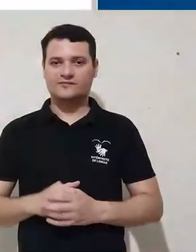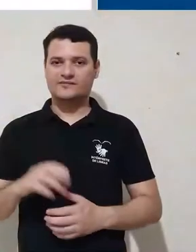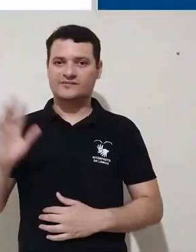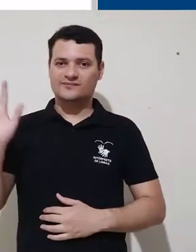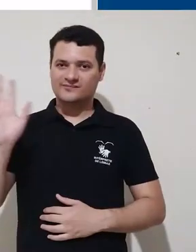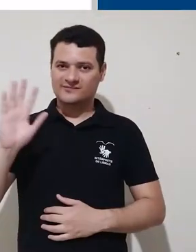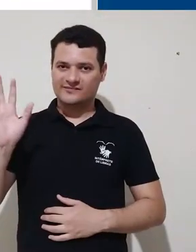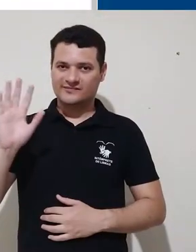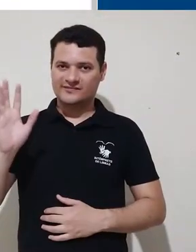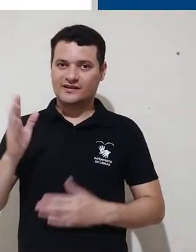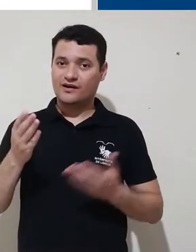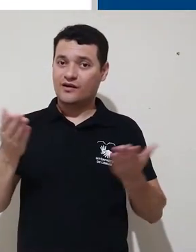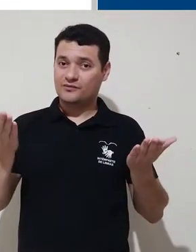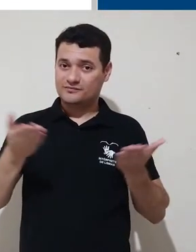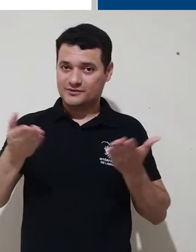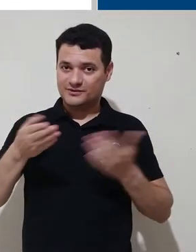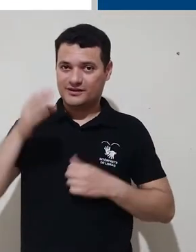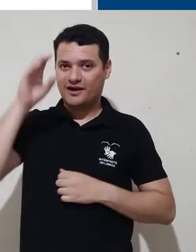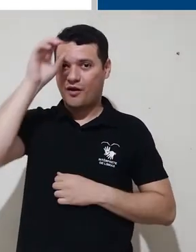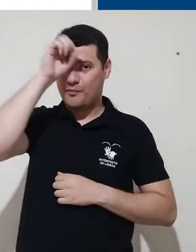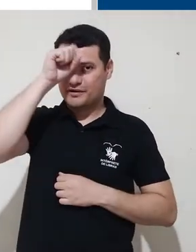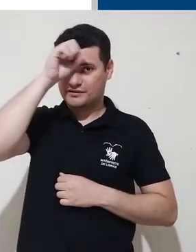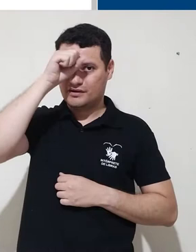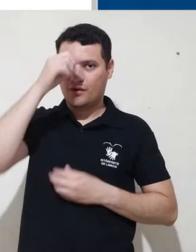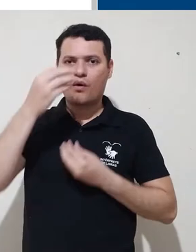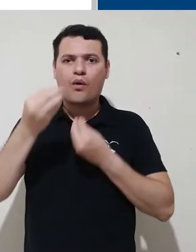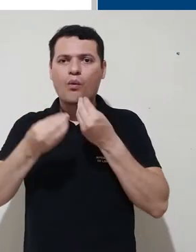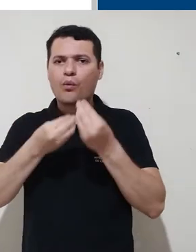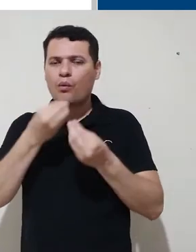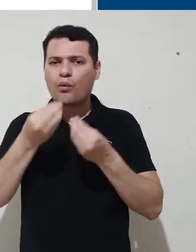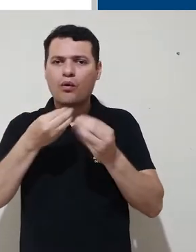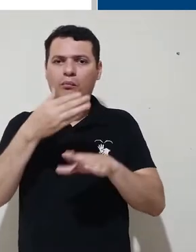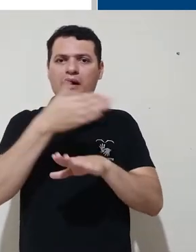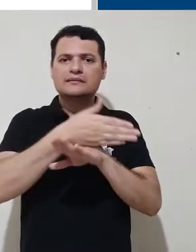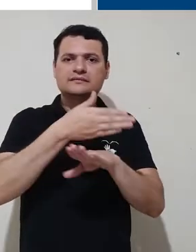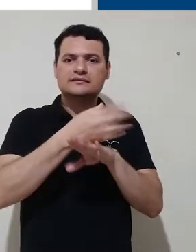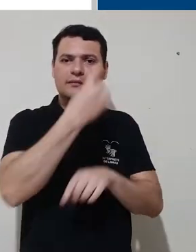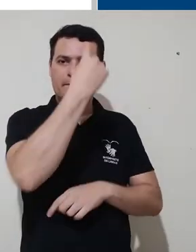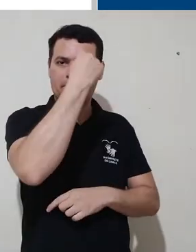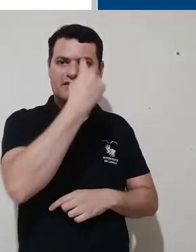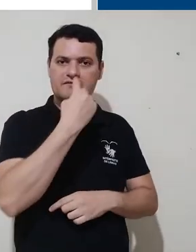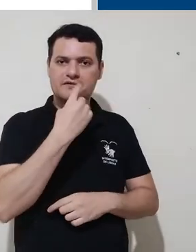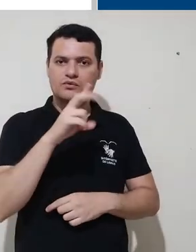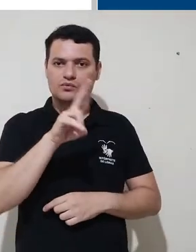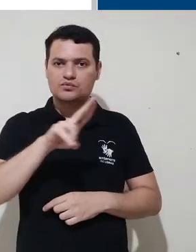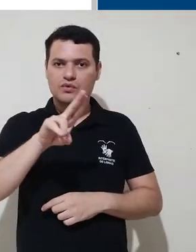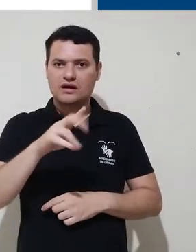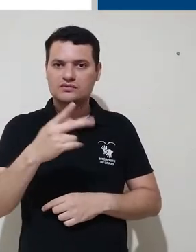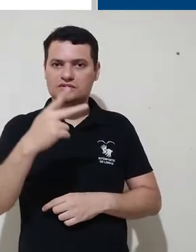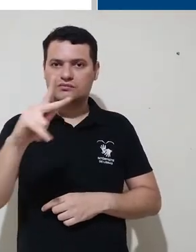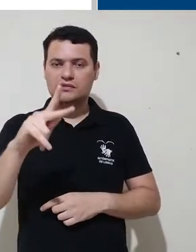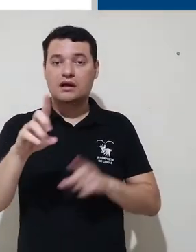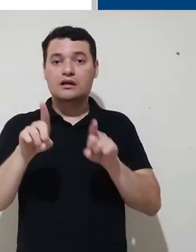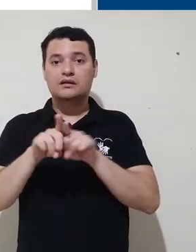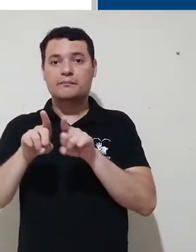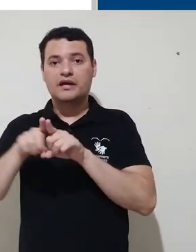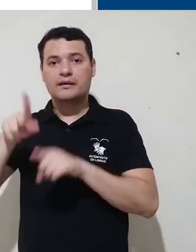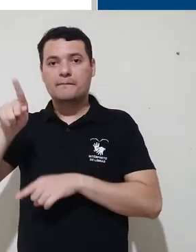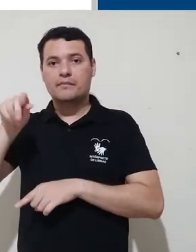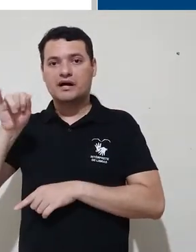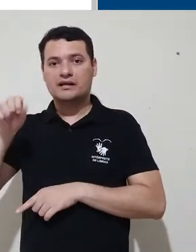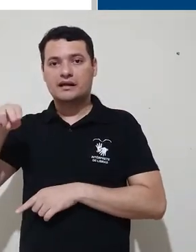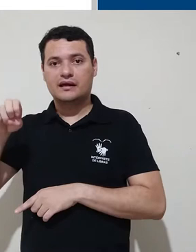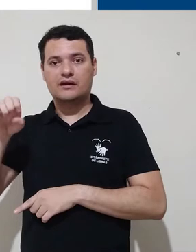Olá, hoje vamos aprender como acessar o perfil do usuário e o painel do